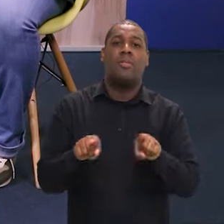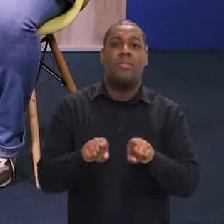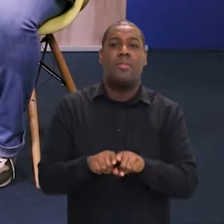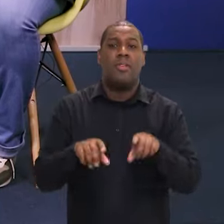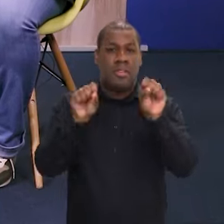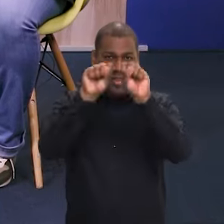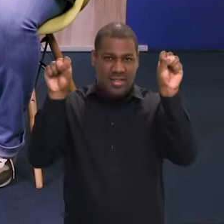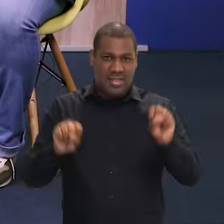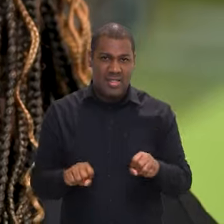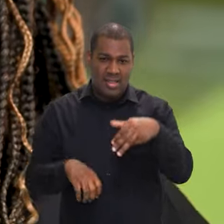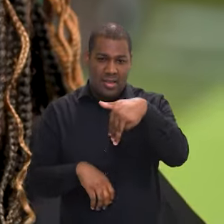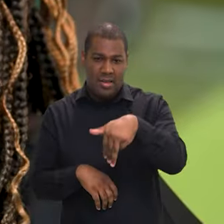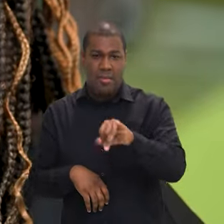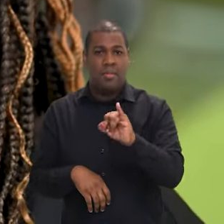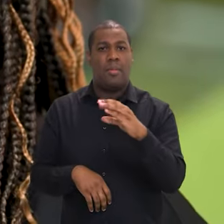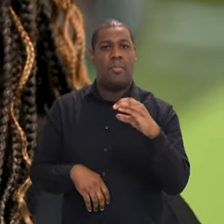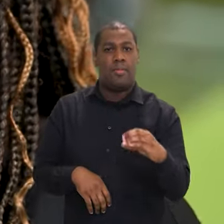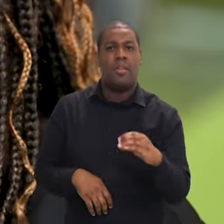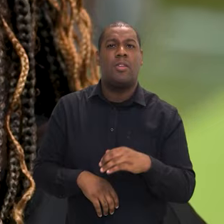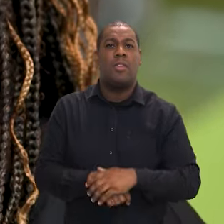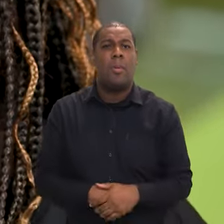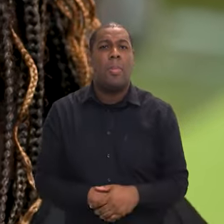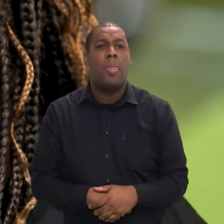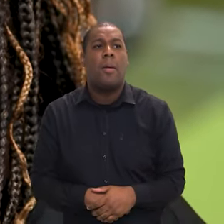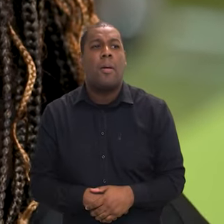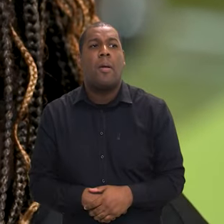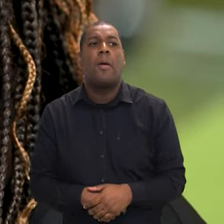é todo o sistema MIC, mas existe esse